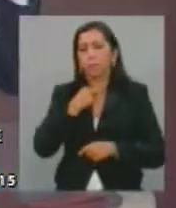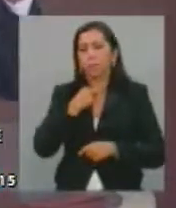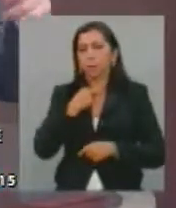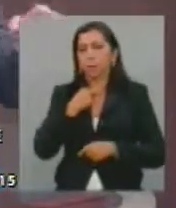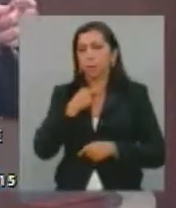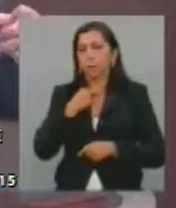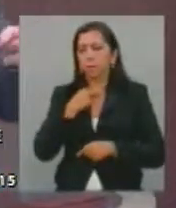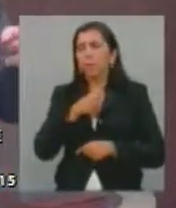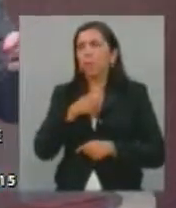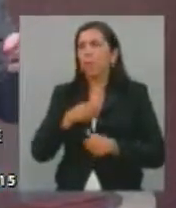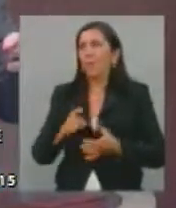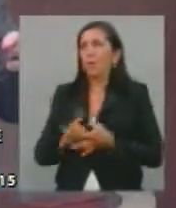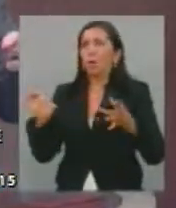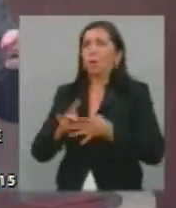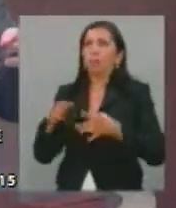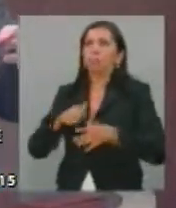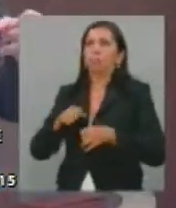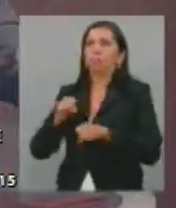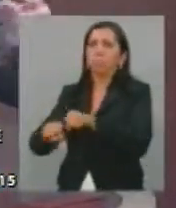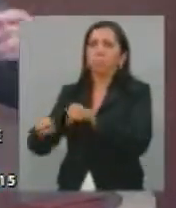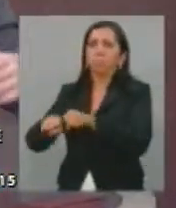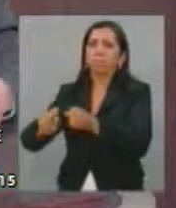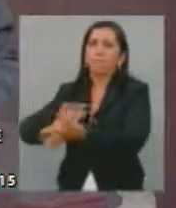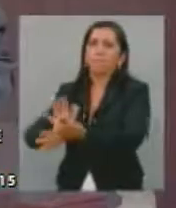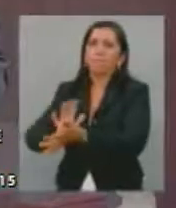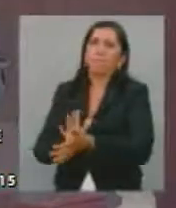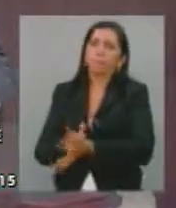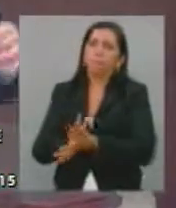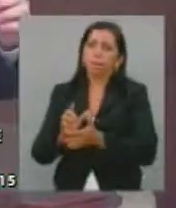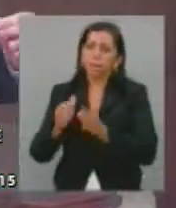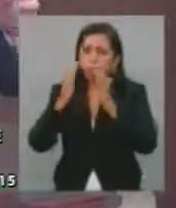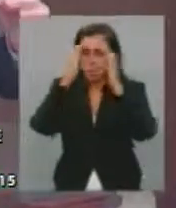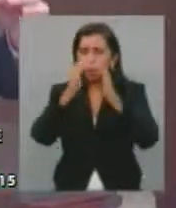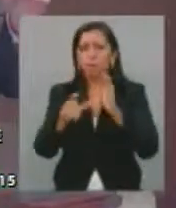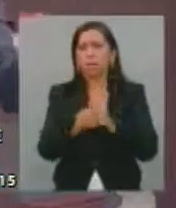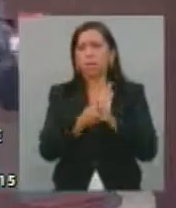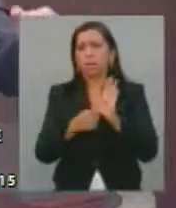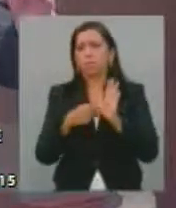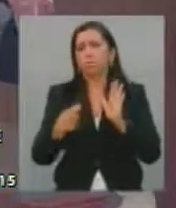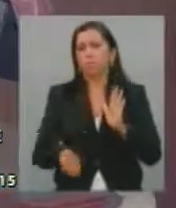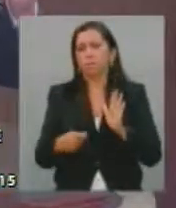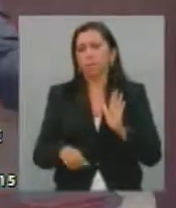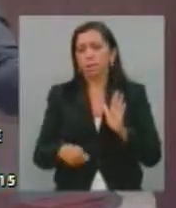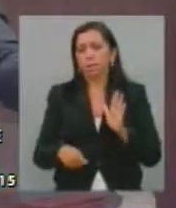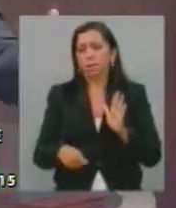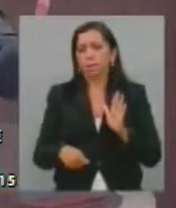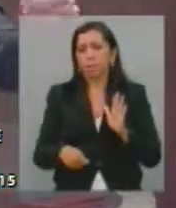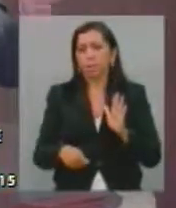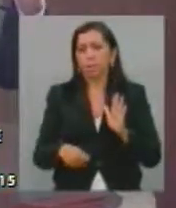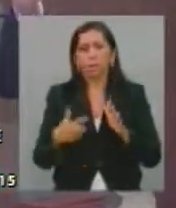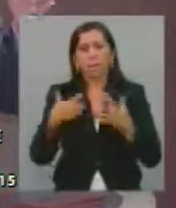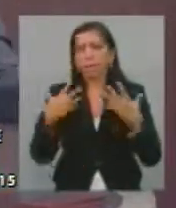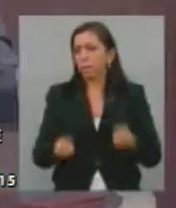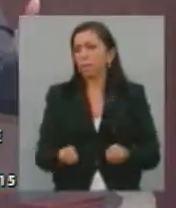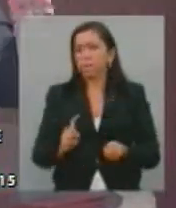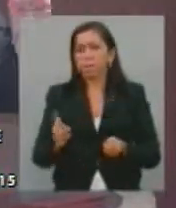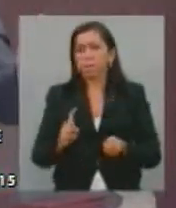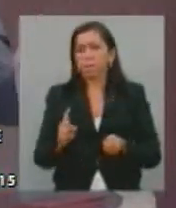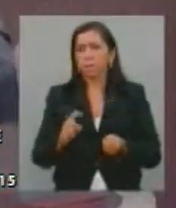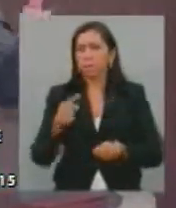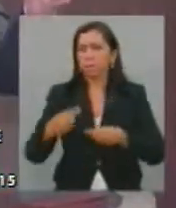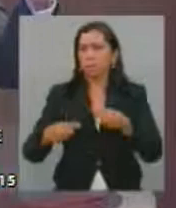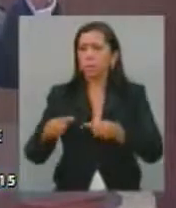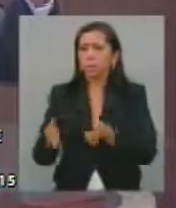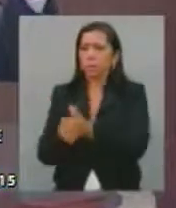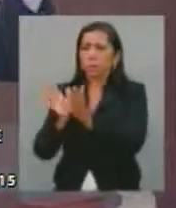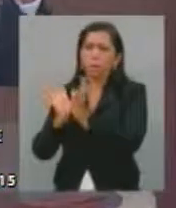autoriza a violar a lei. Nós não podemos ter, repito isso, uma polícia pobre para os